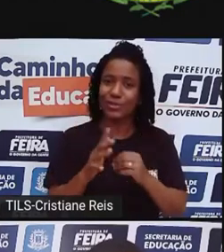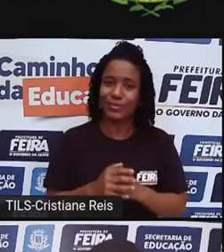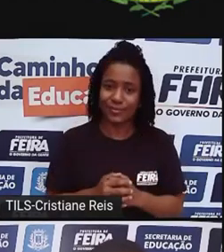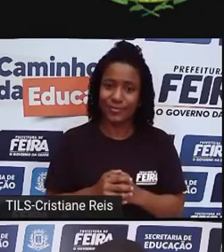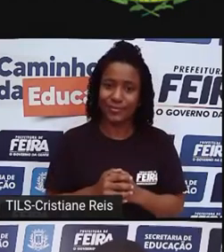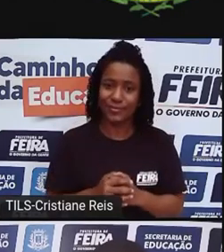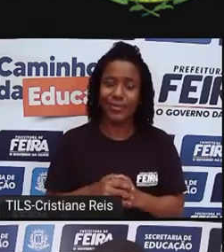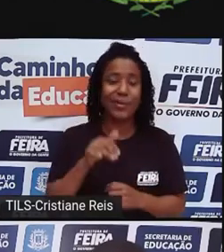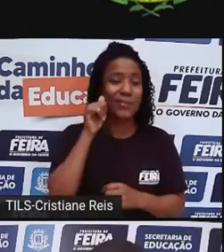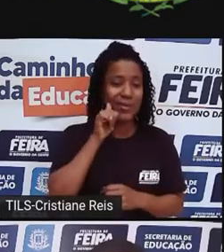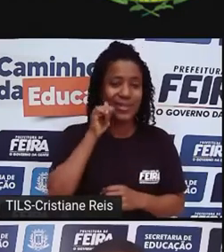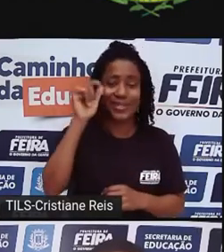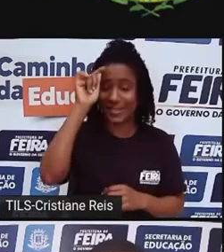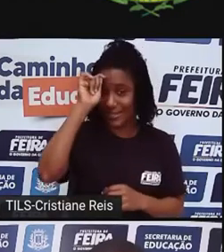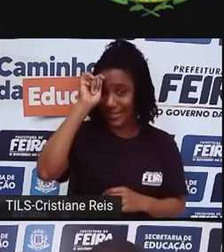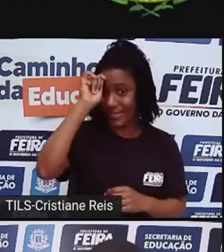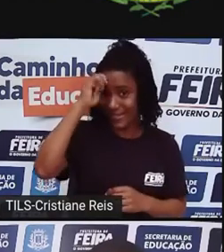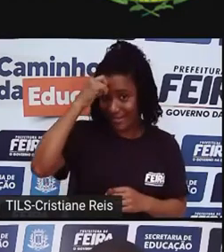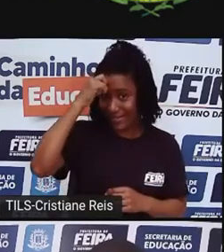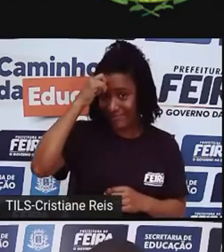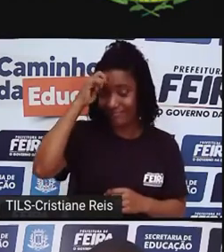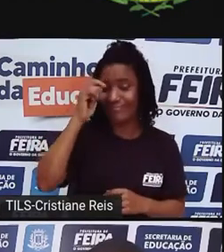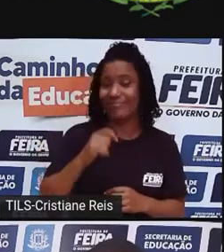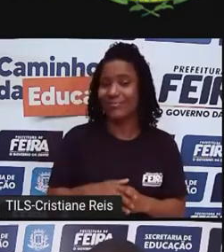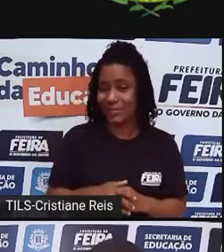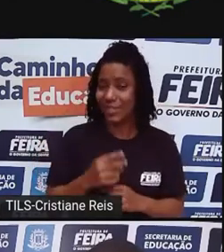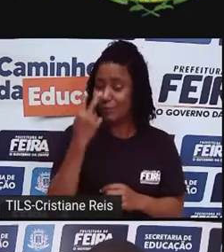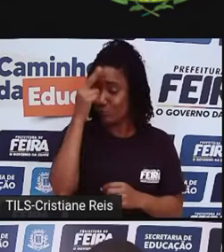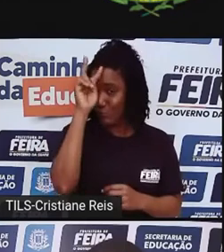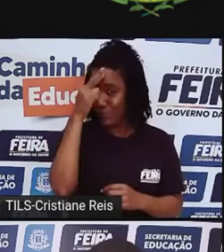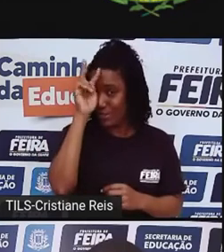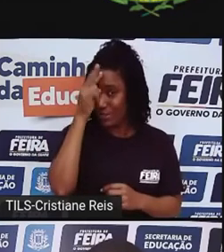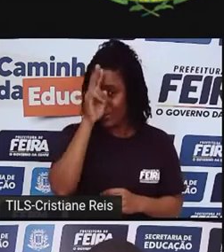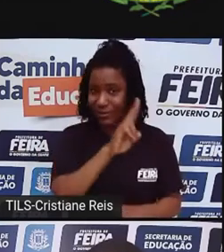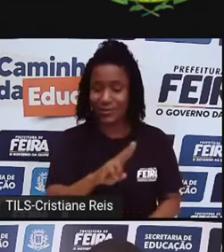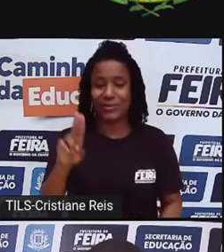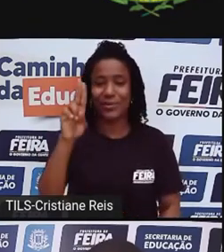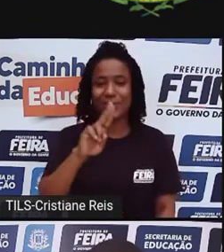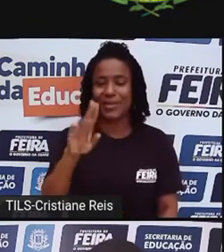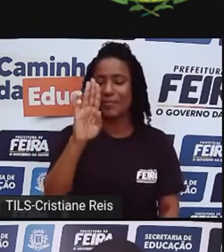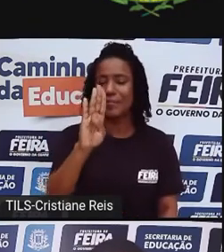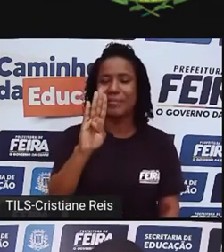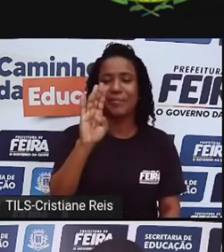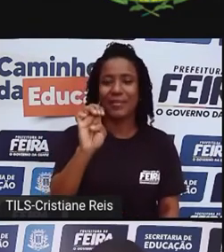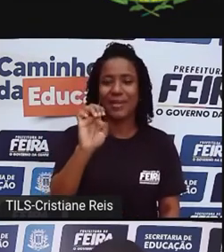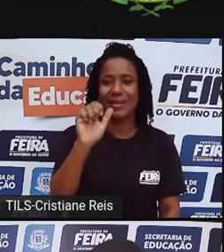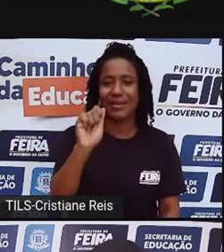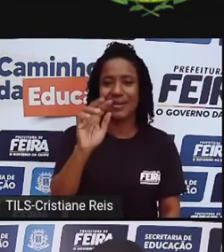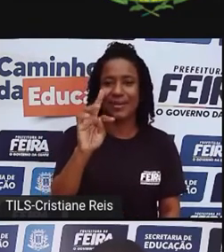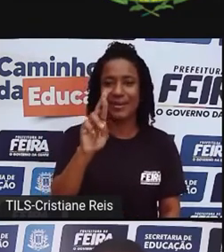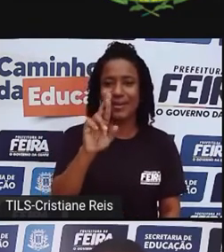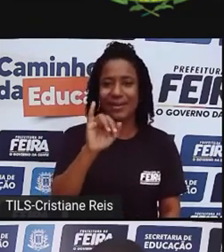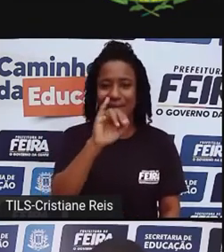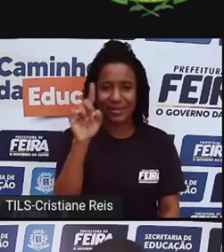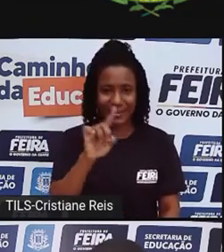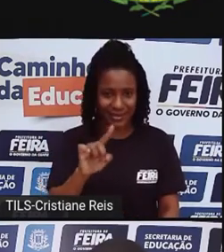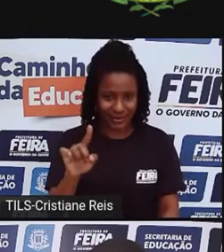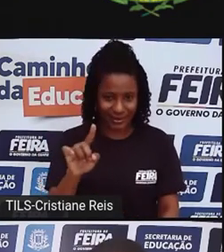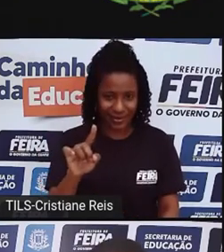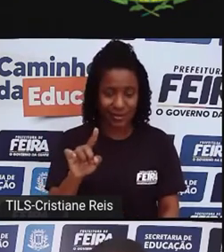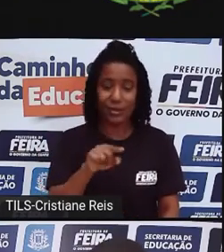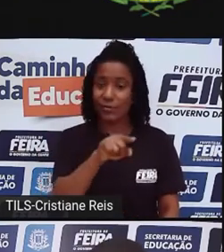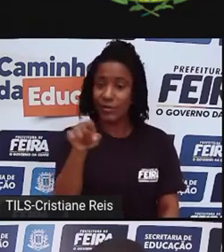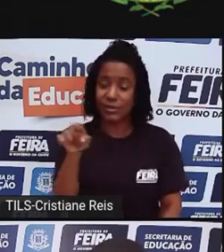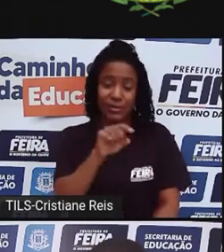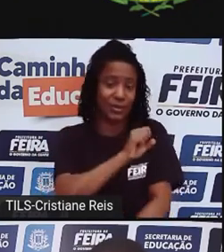é uma mulher negra, foi uma mulher negra historiadora, chamada Beatriz Nascimento. Então já fica uma sugestão para a galera do oitavo